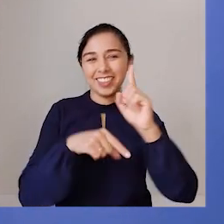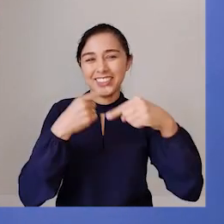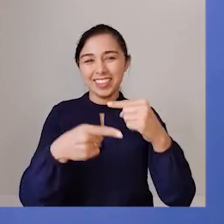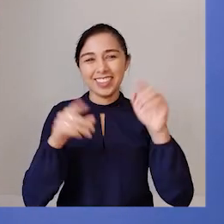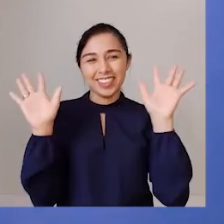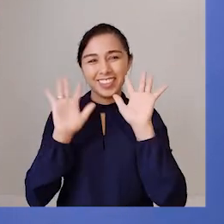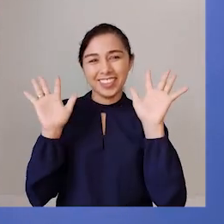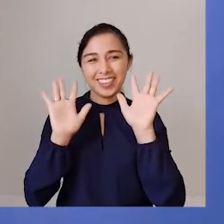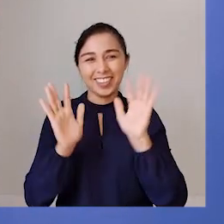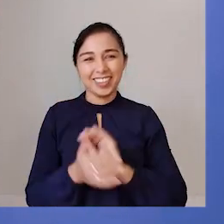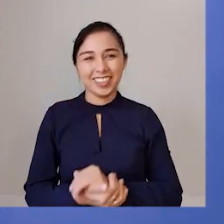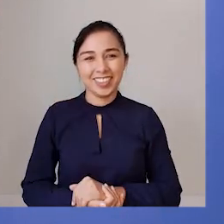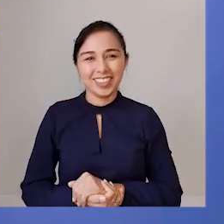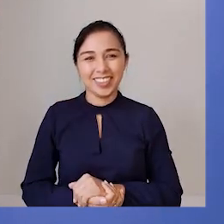Até a próxima. Tchau!